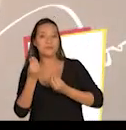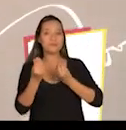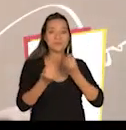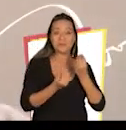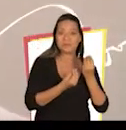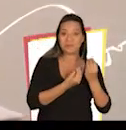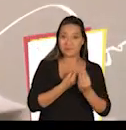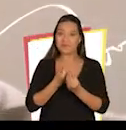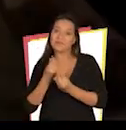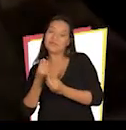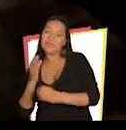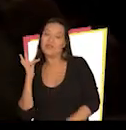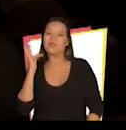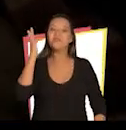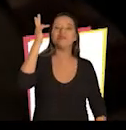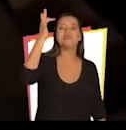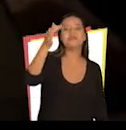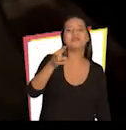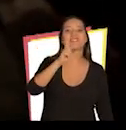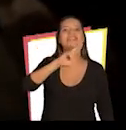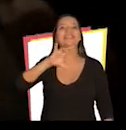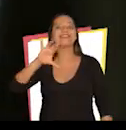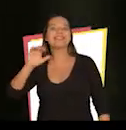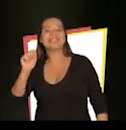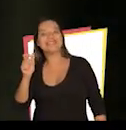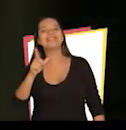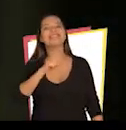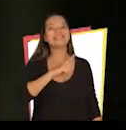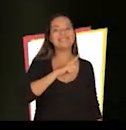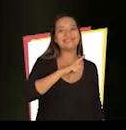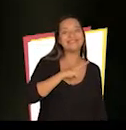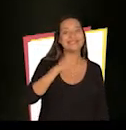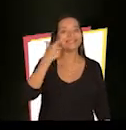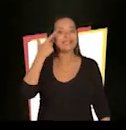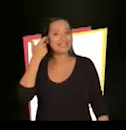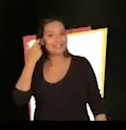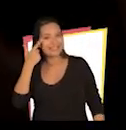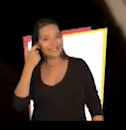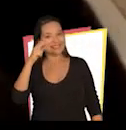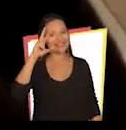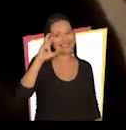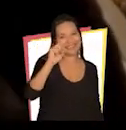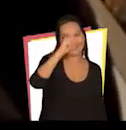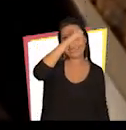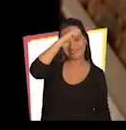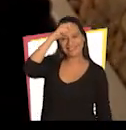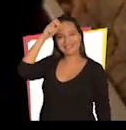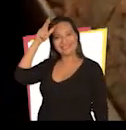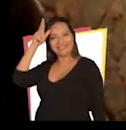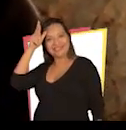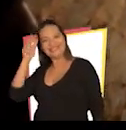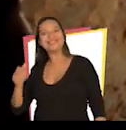Que o Rio de Janeiro vai ter Freixo 50, prefeito